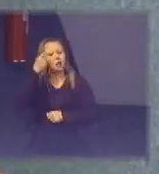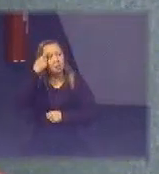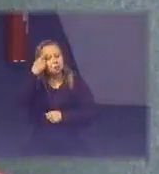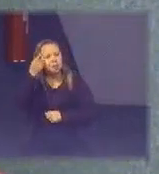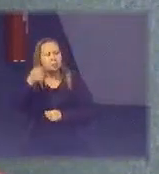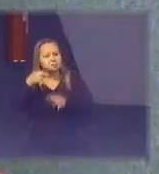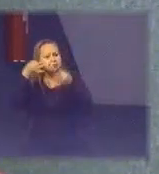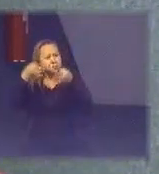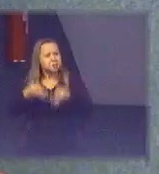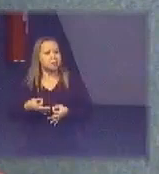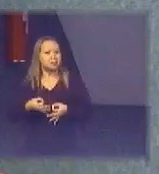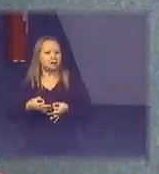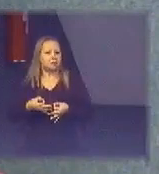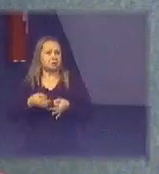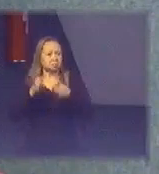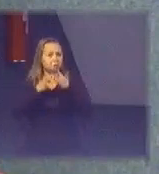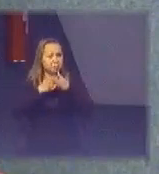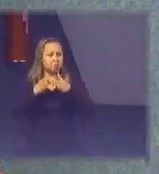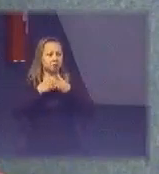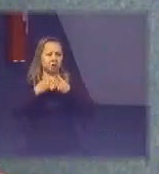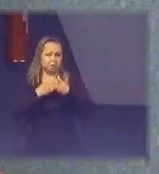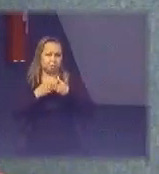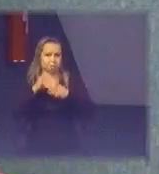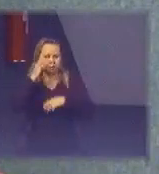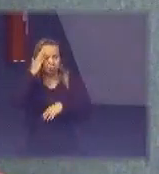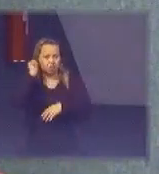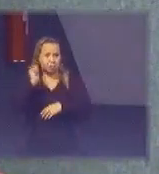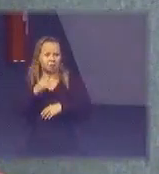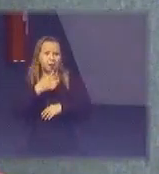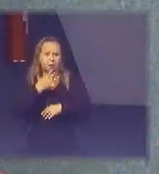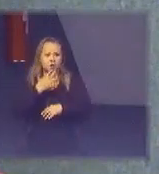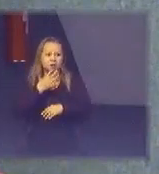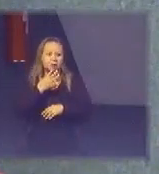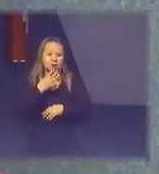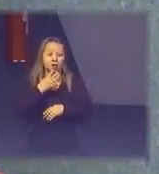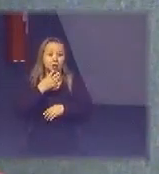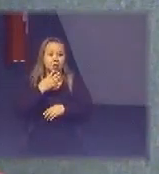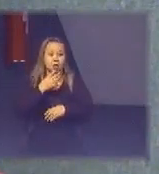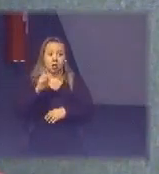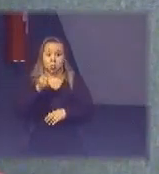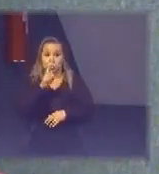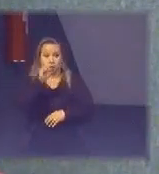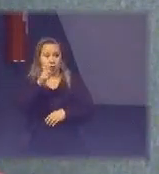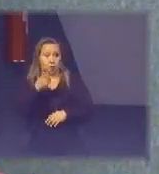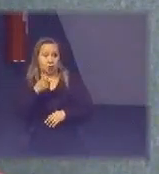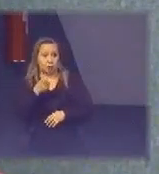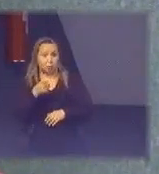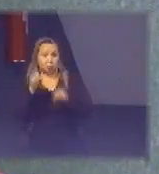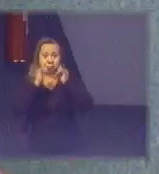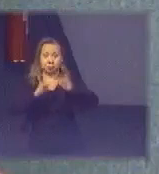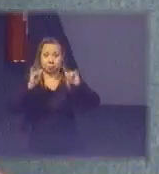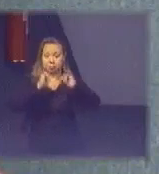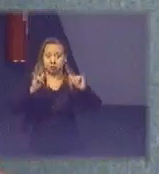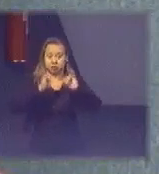que vocês estão comprando por isso que não fica aqui uma propaganda mas um